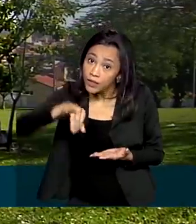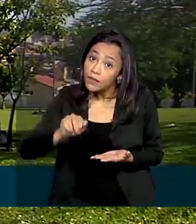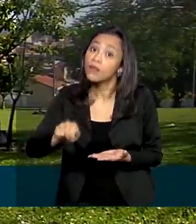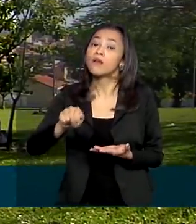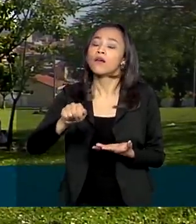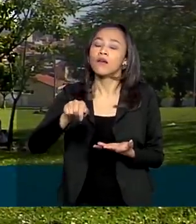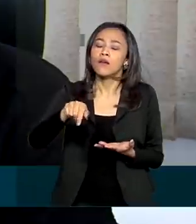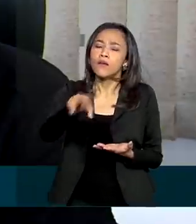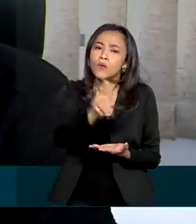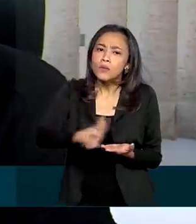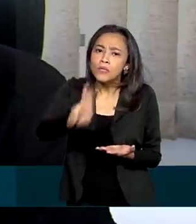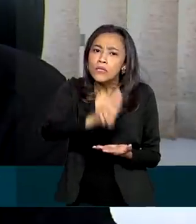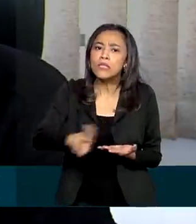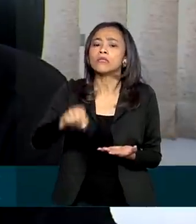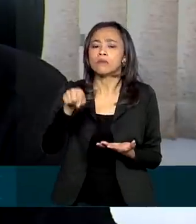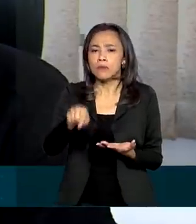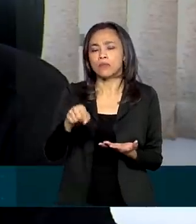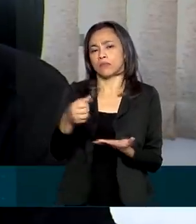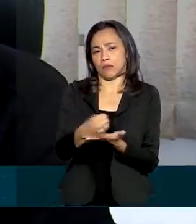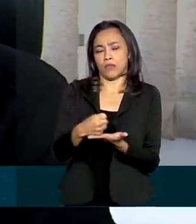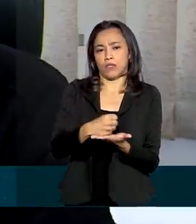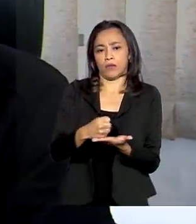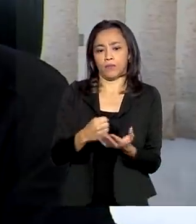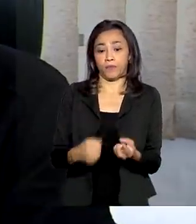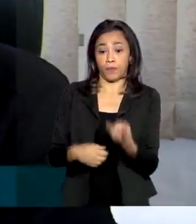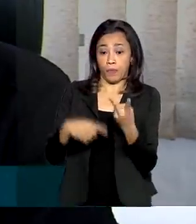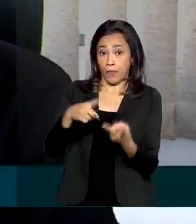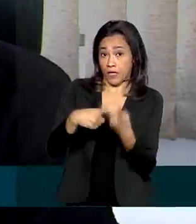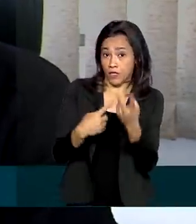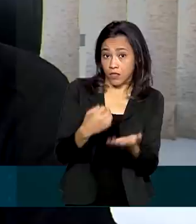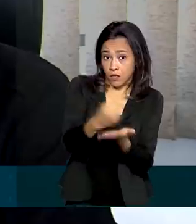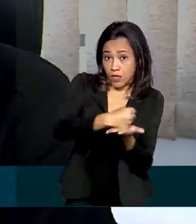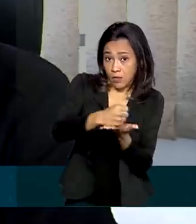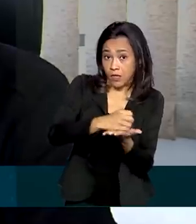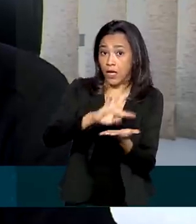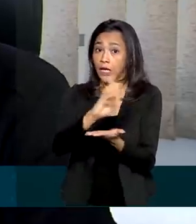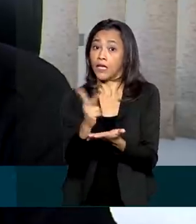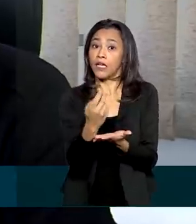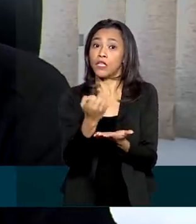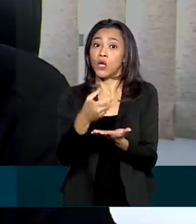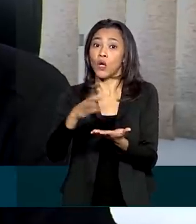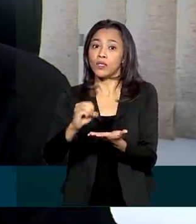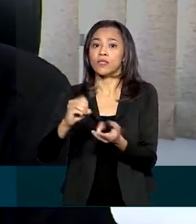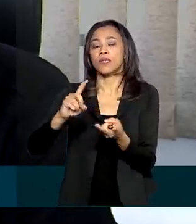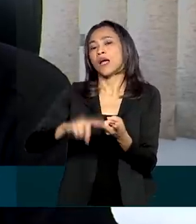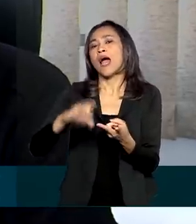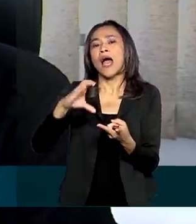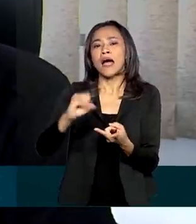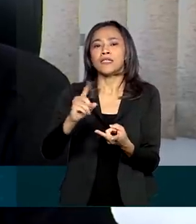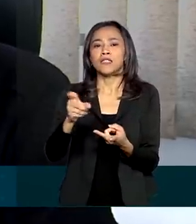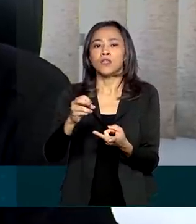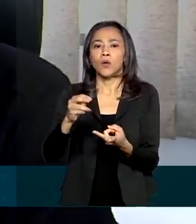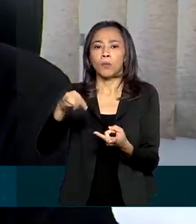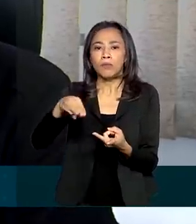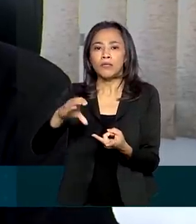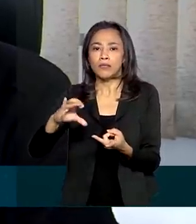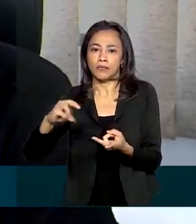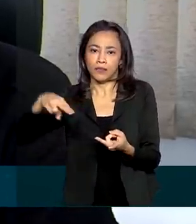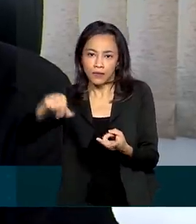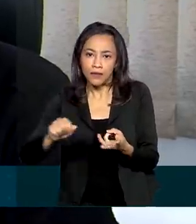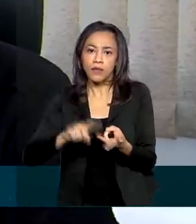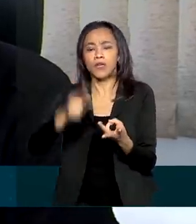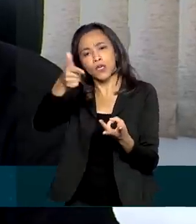contra a doença. Aqui ele consta o seguinte, hidroxicloroquina, a azitromicina, a inoxiparina